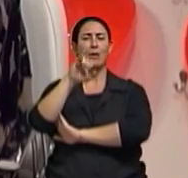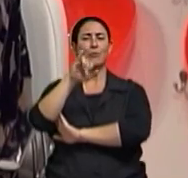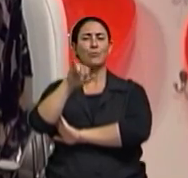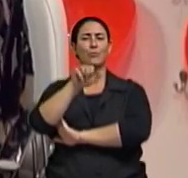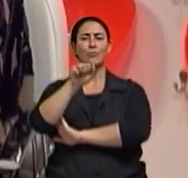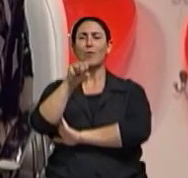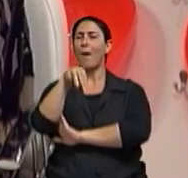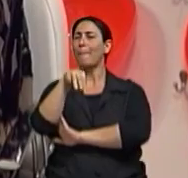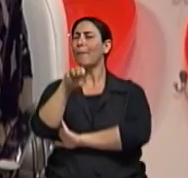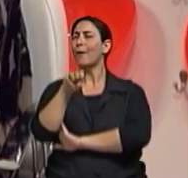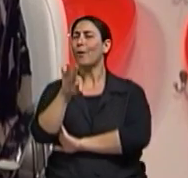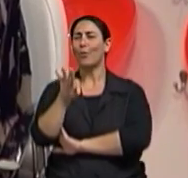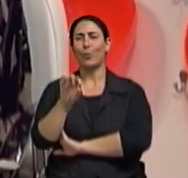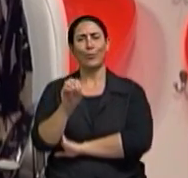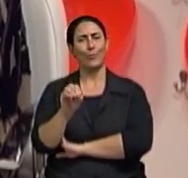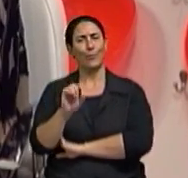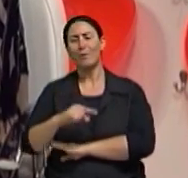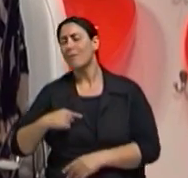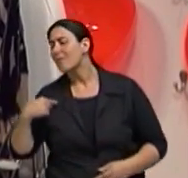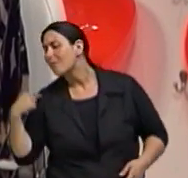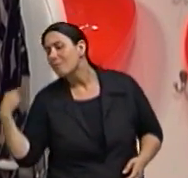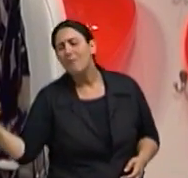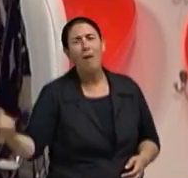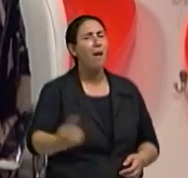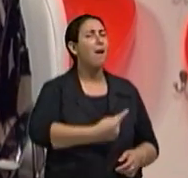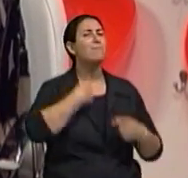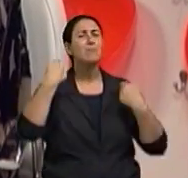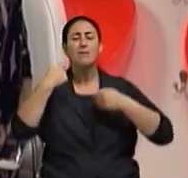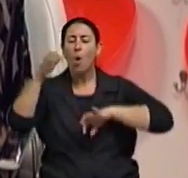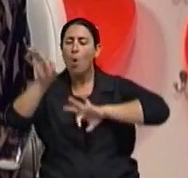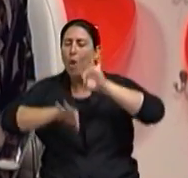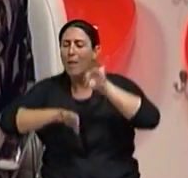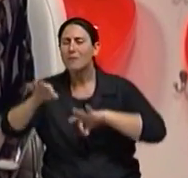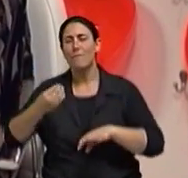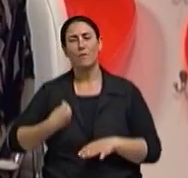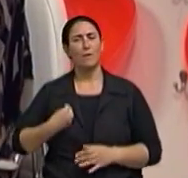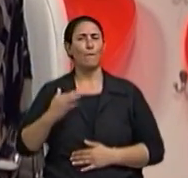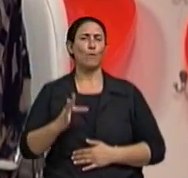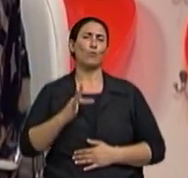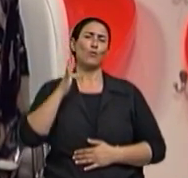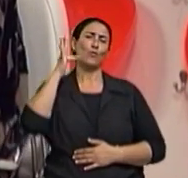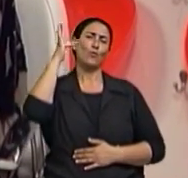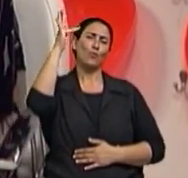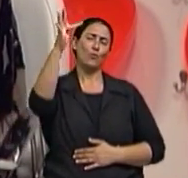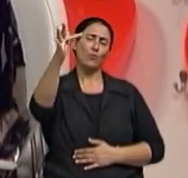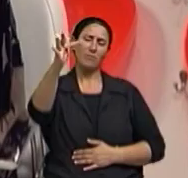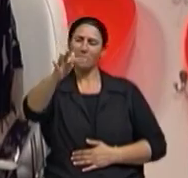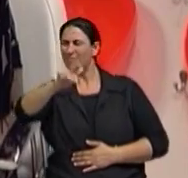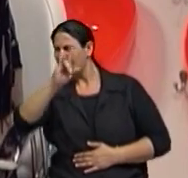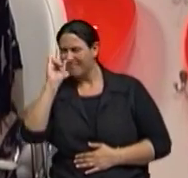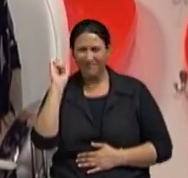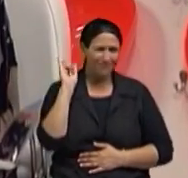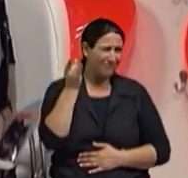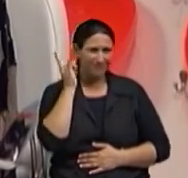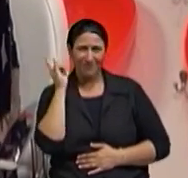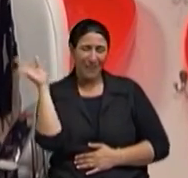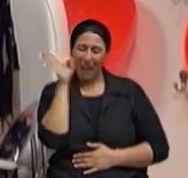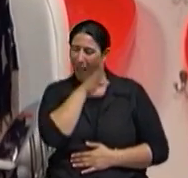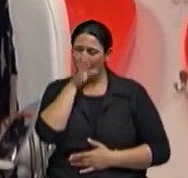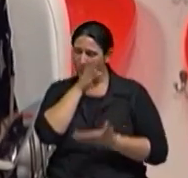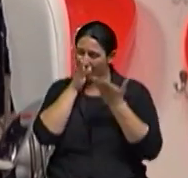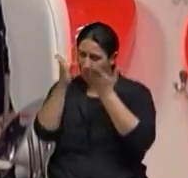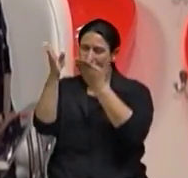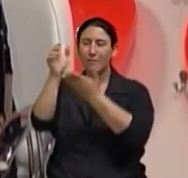precisamos pensar o que a gente quer para a vida da gente. Último minuto, último meio minuto. Alfredo,